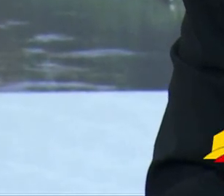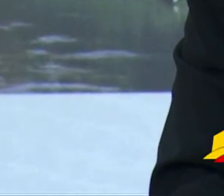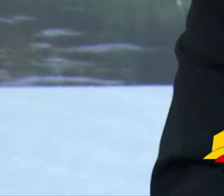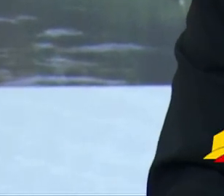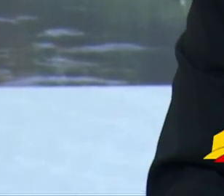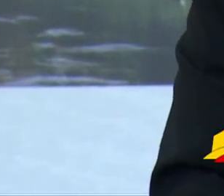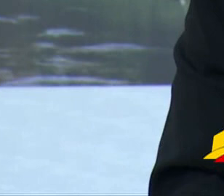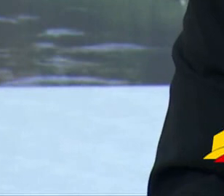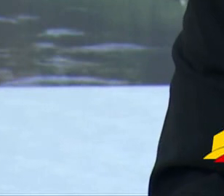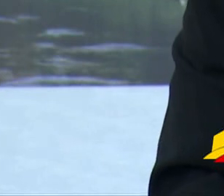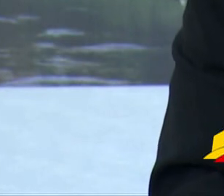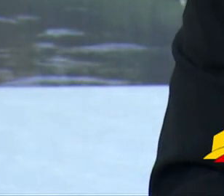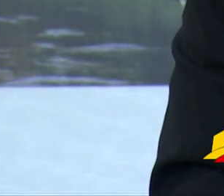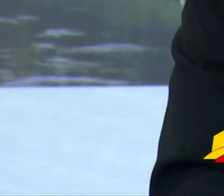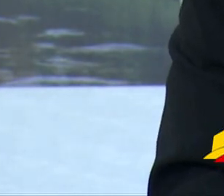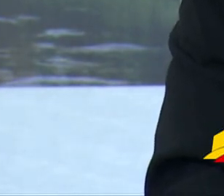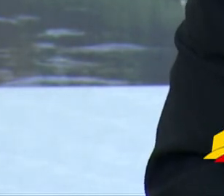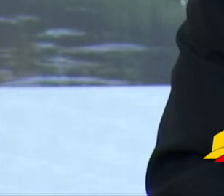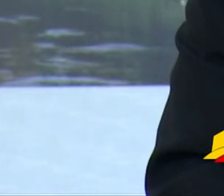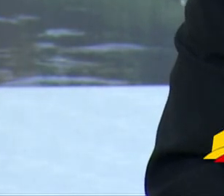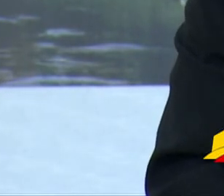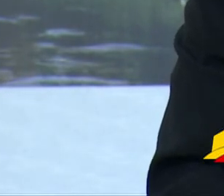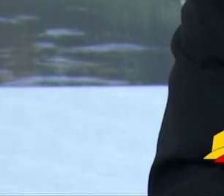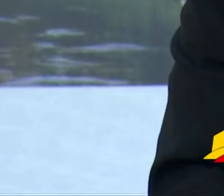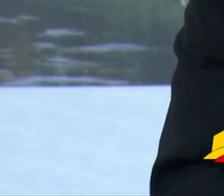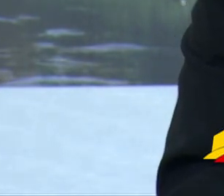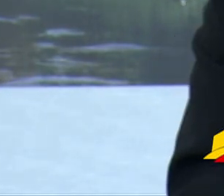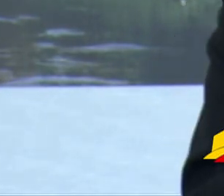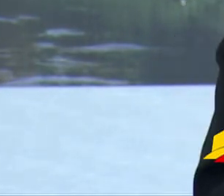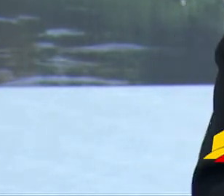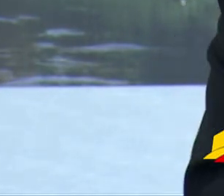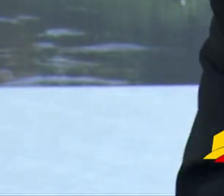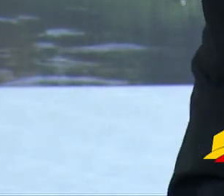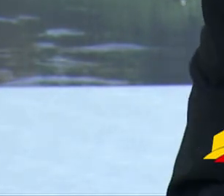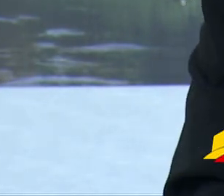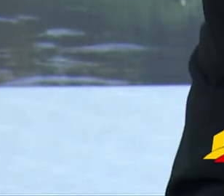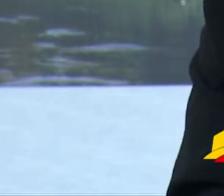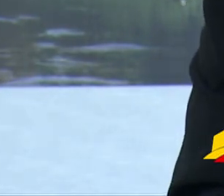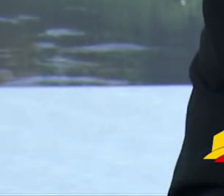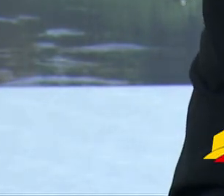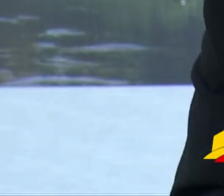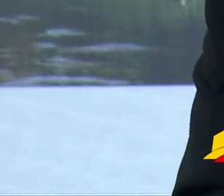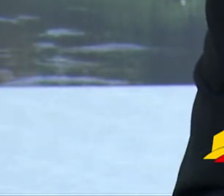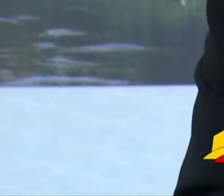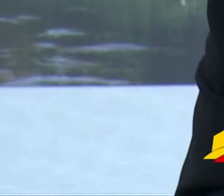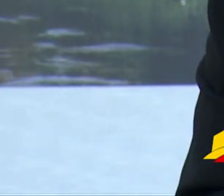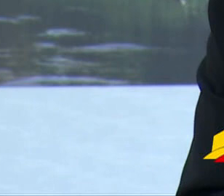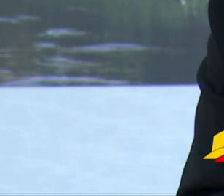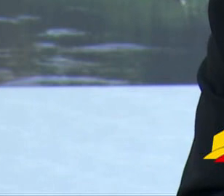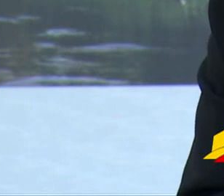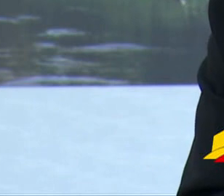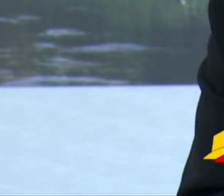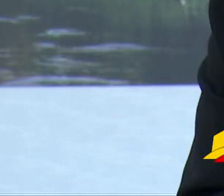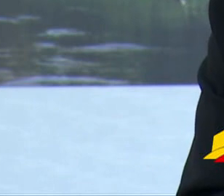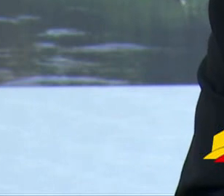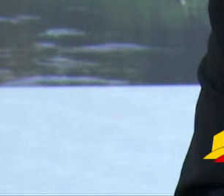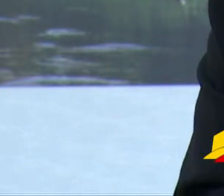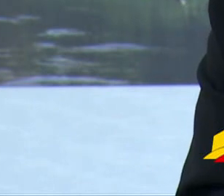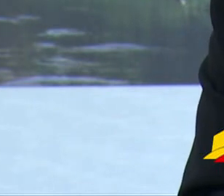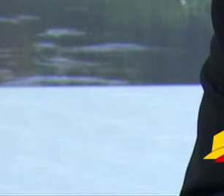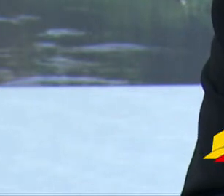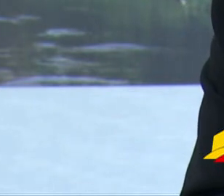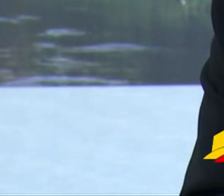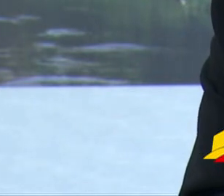do SAI, que é um pedido de autorização para que o serviço autônomo de água e esgoto,